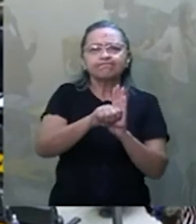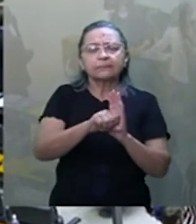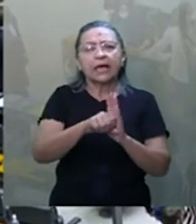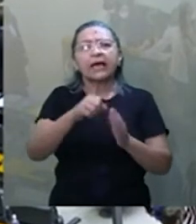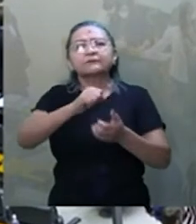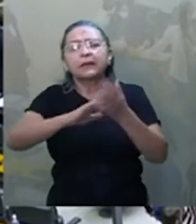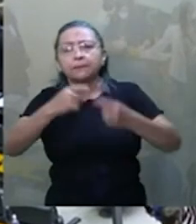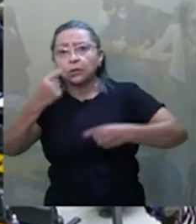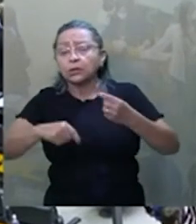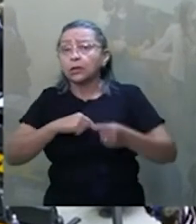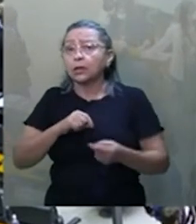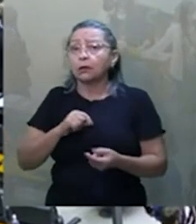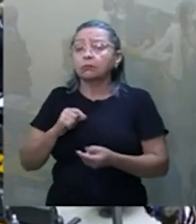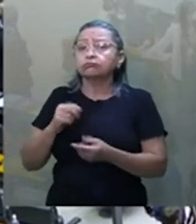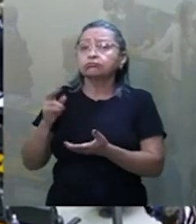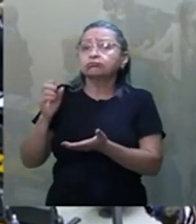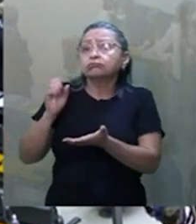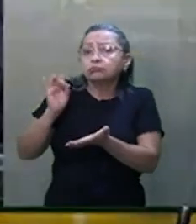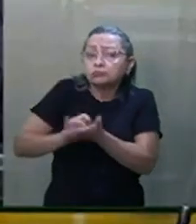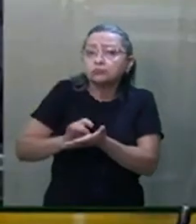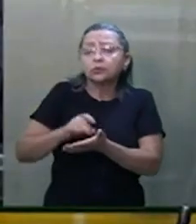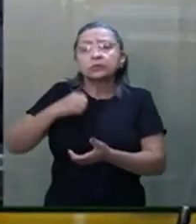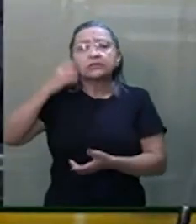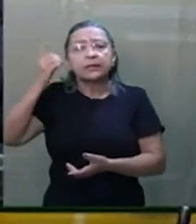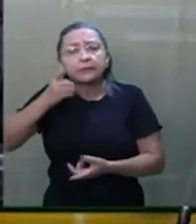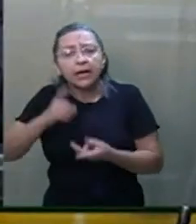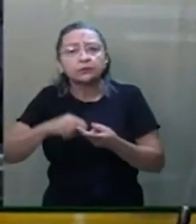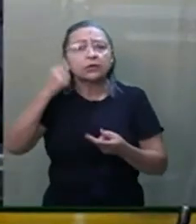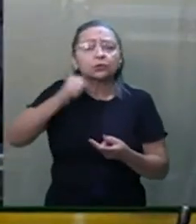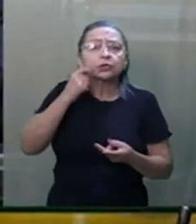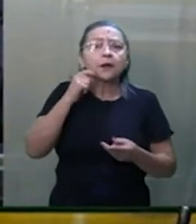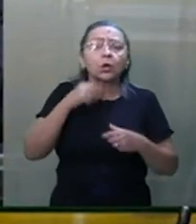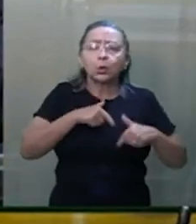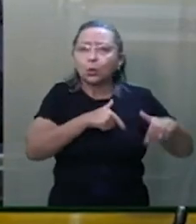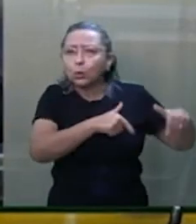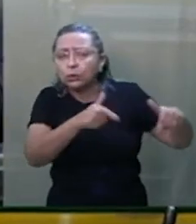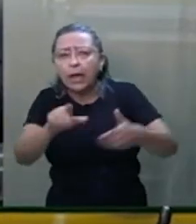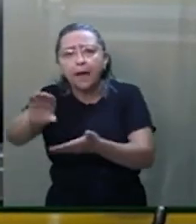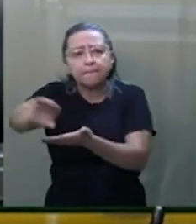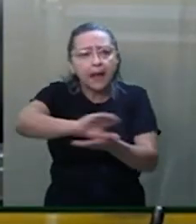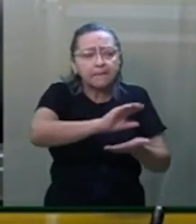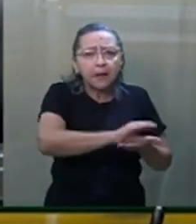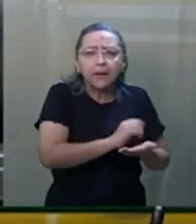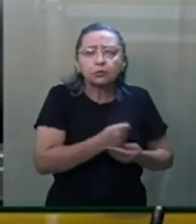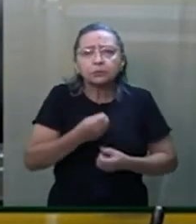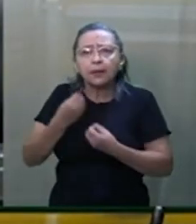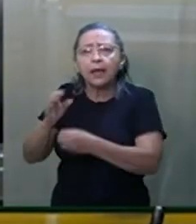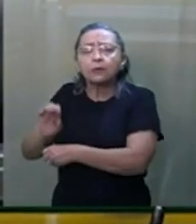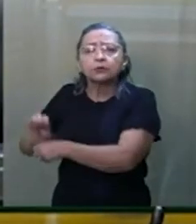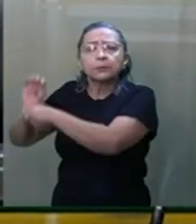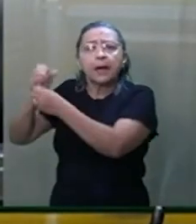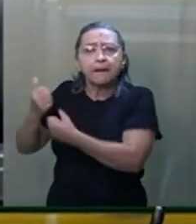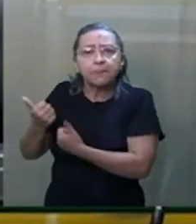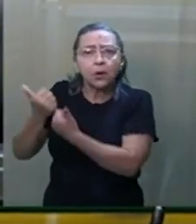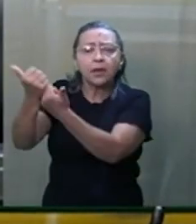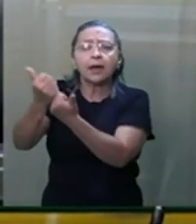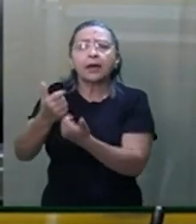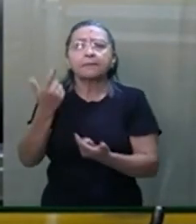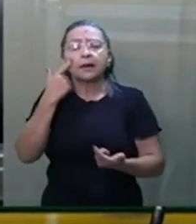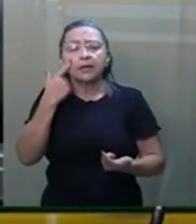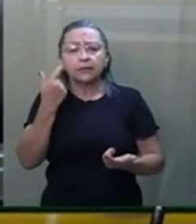mistério dos deputados, dos senadores, de buscar os recursos para os seus municípios, para os seus estados, para os